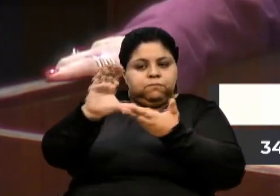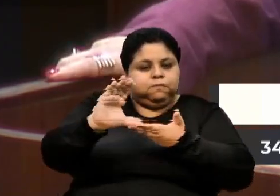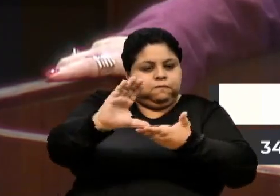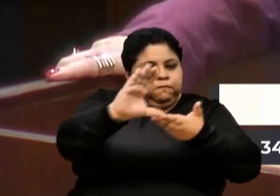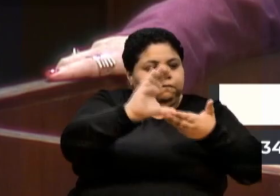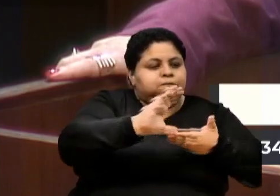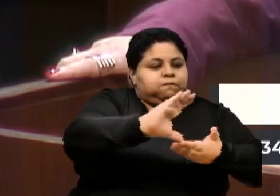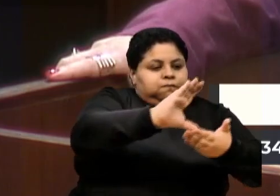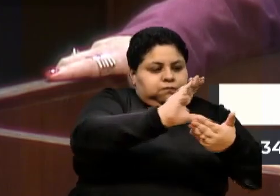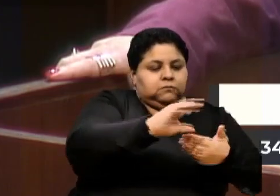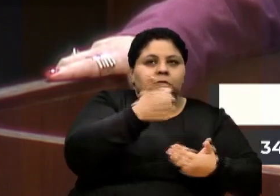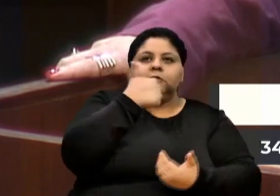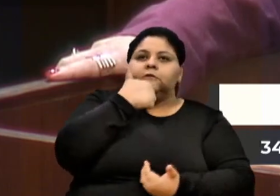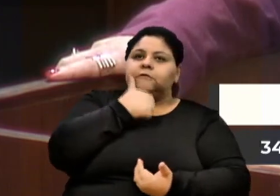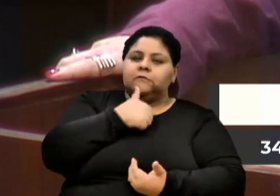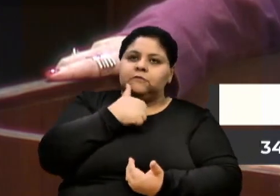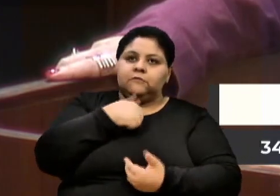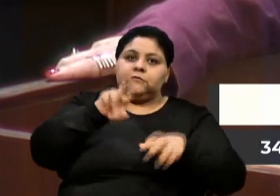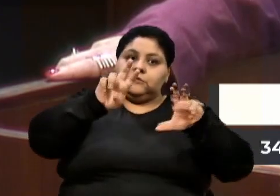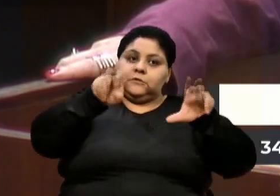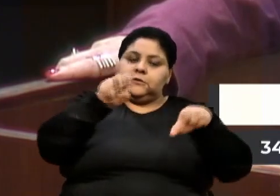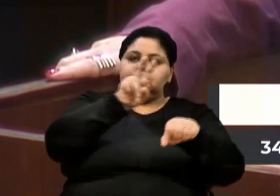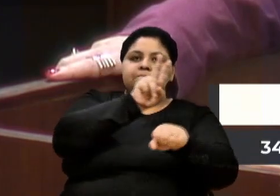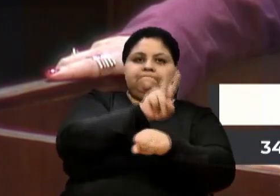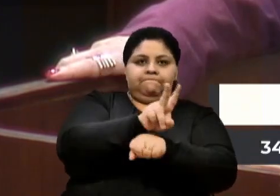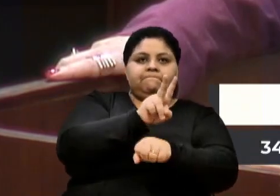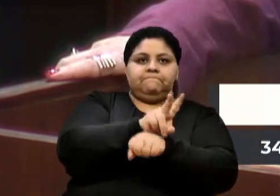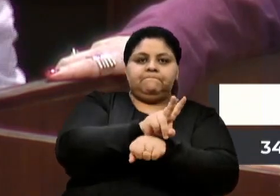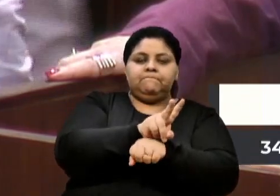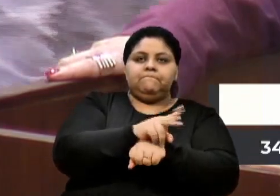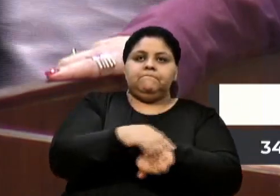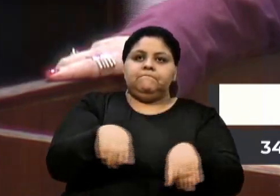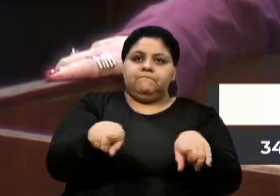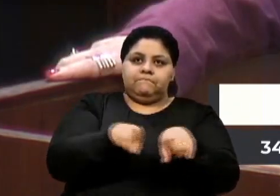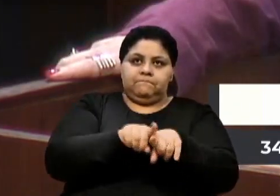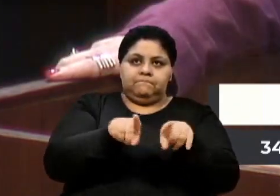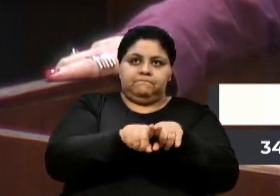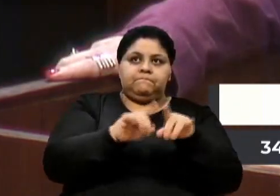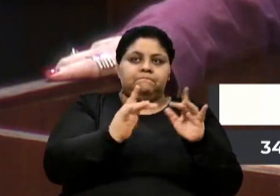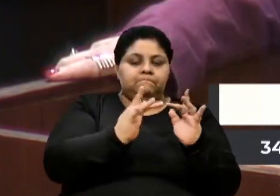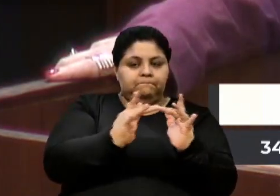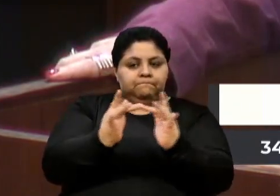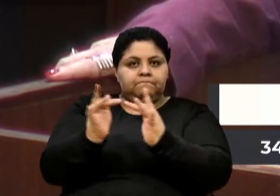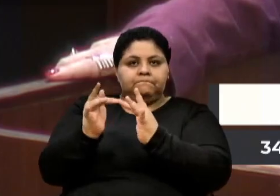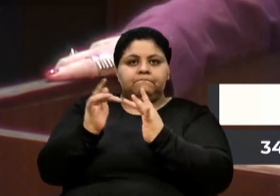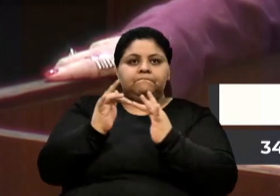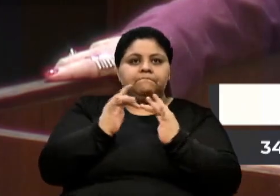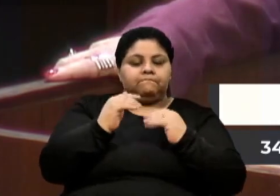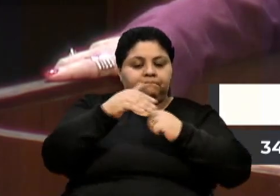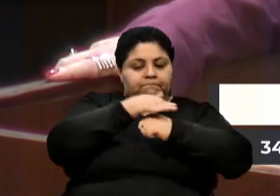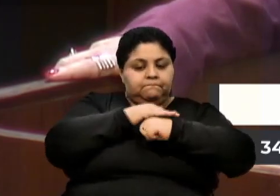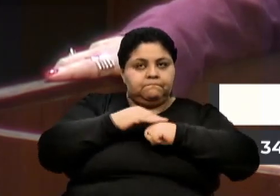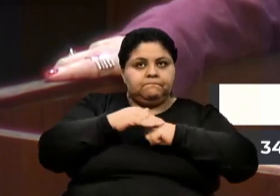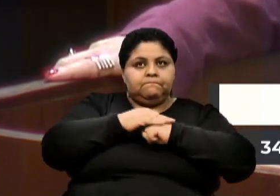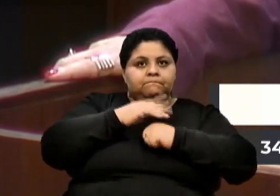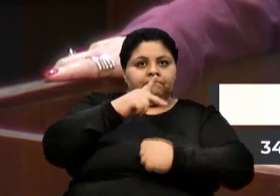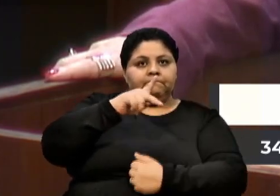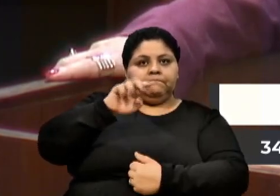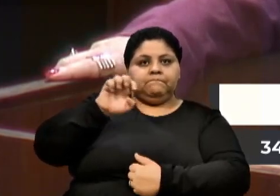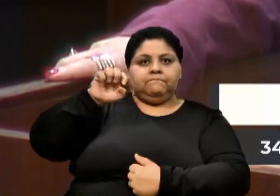econômica e o tema do cuidado. Também nós combinamos aqui de conversar na PEM,